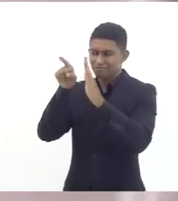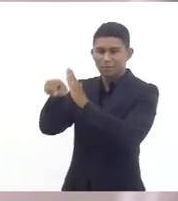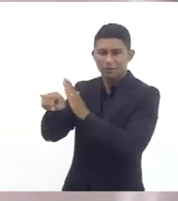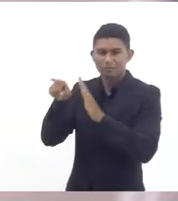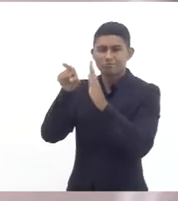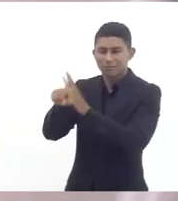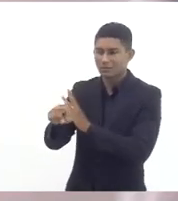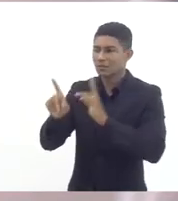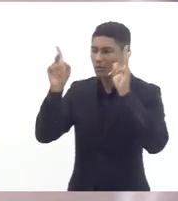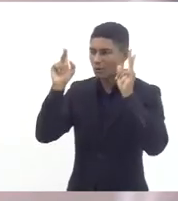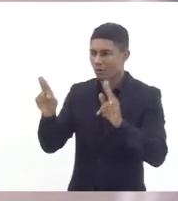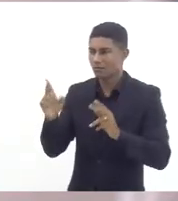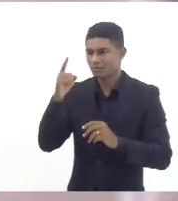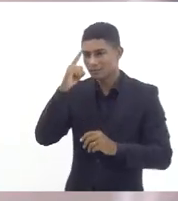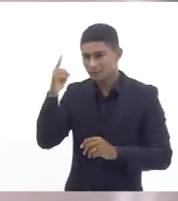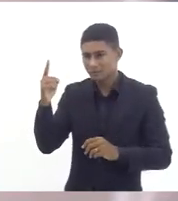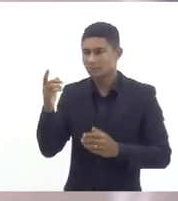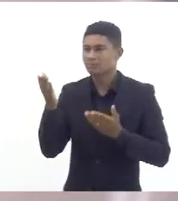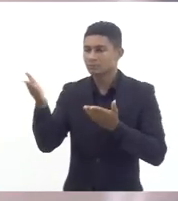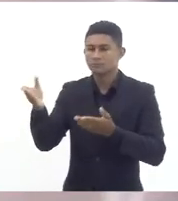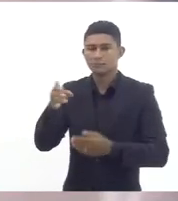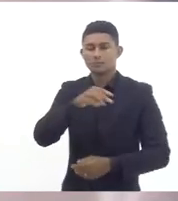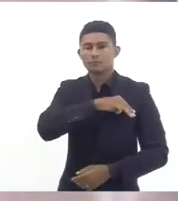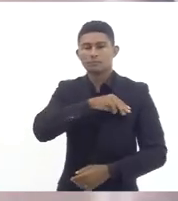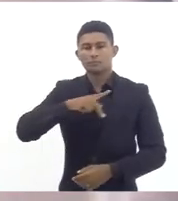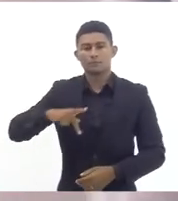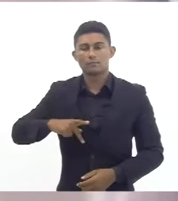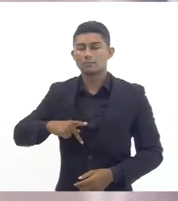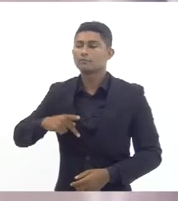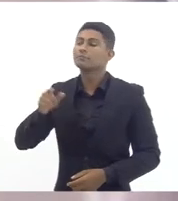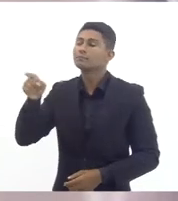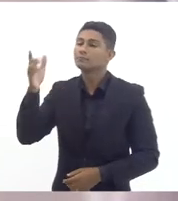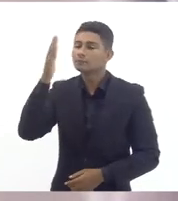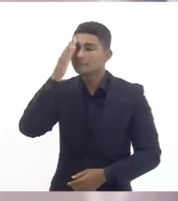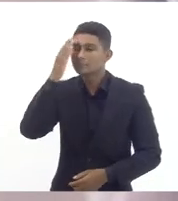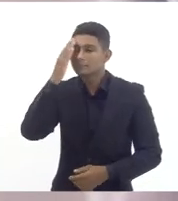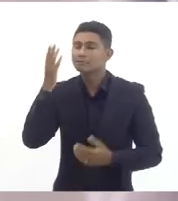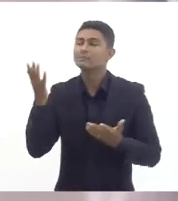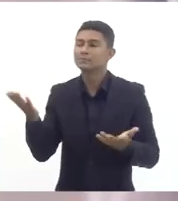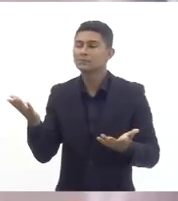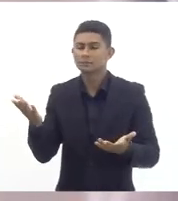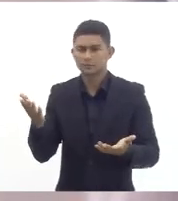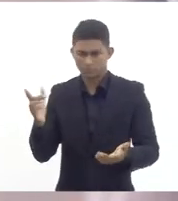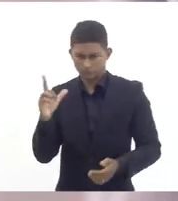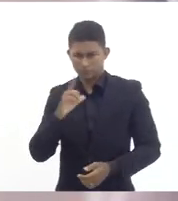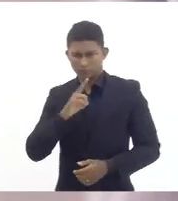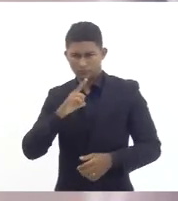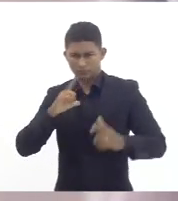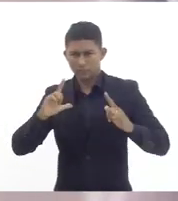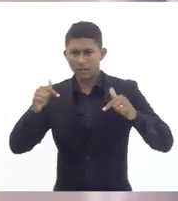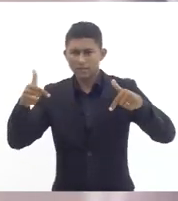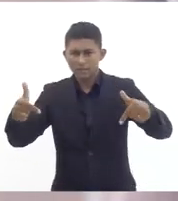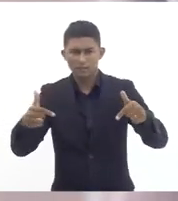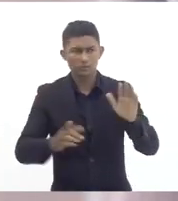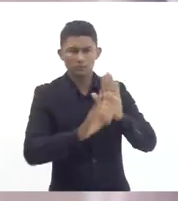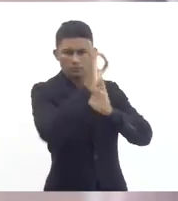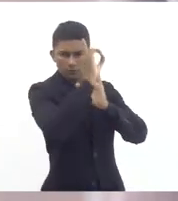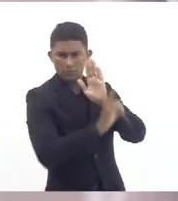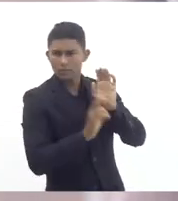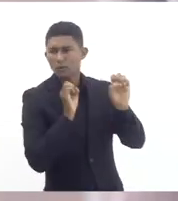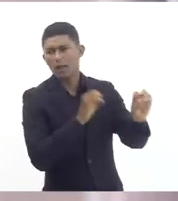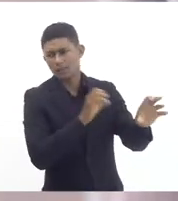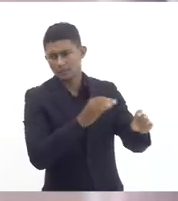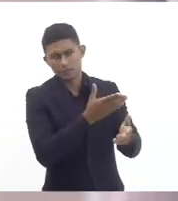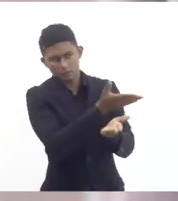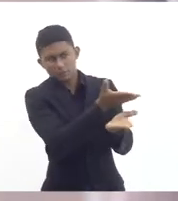antes da fala da Defensoria também ao Ministério Público se há ação tanto no sentido da garantia do direito à educação quanto